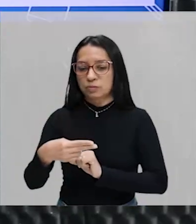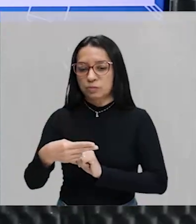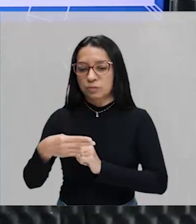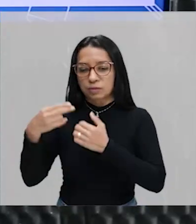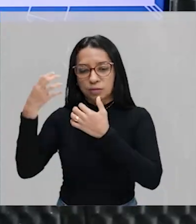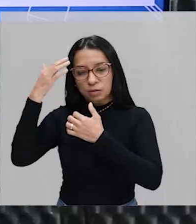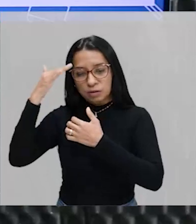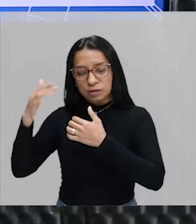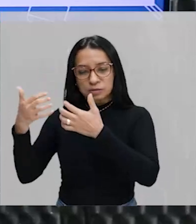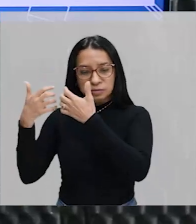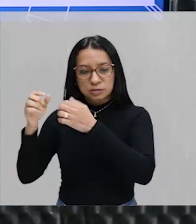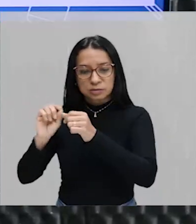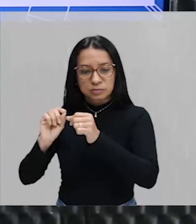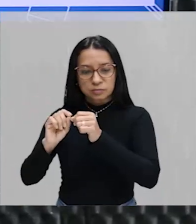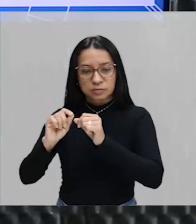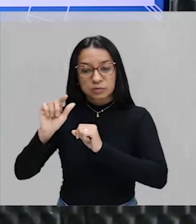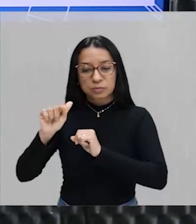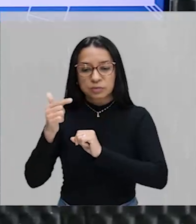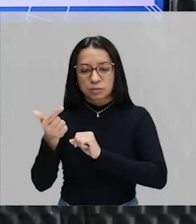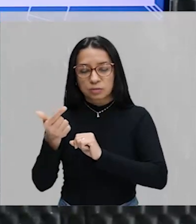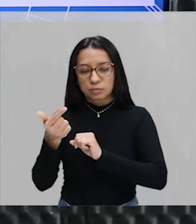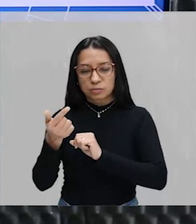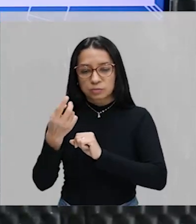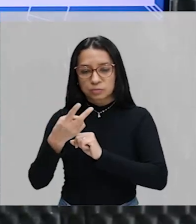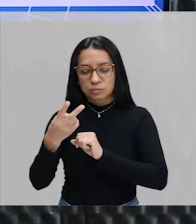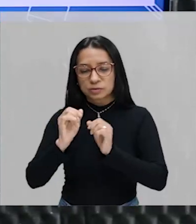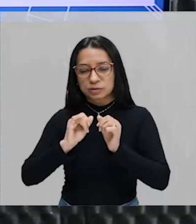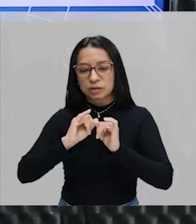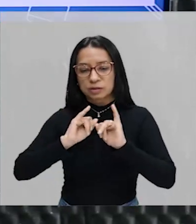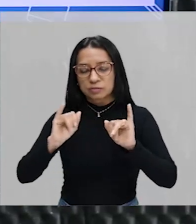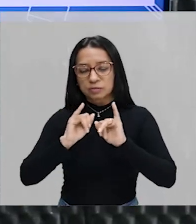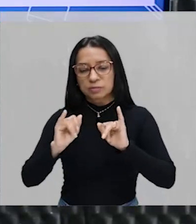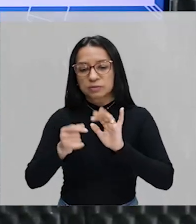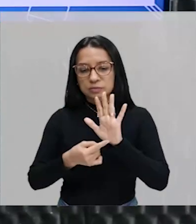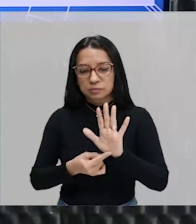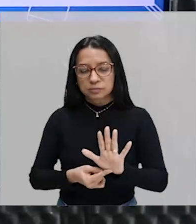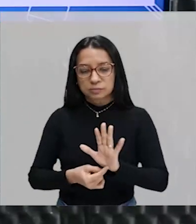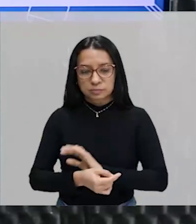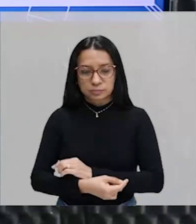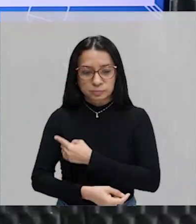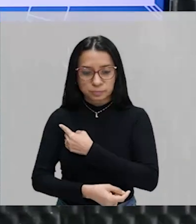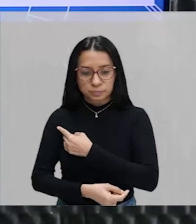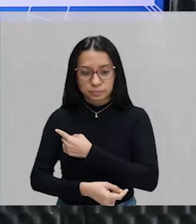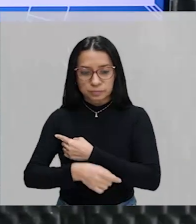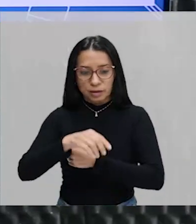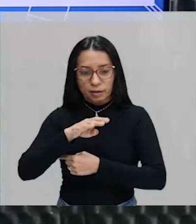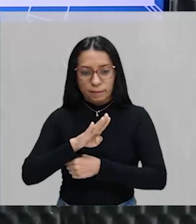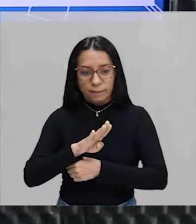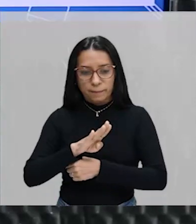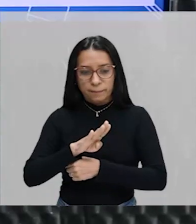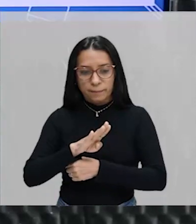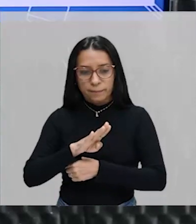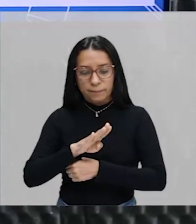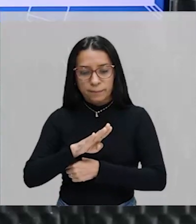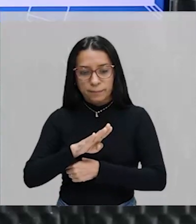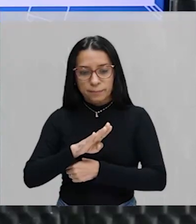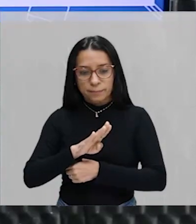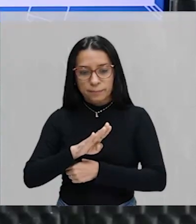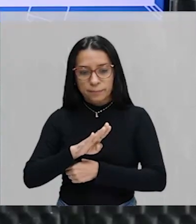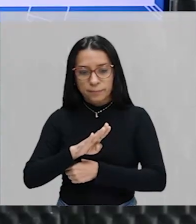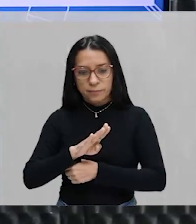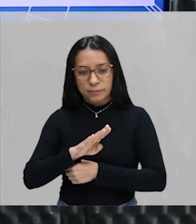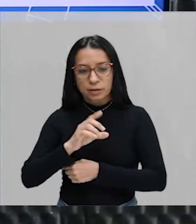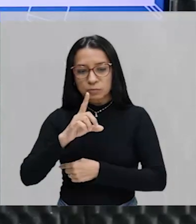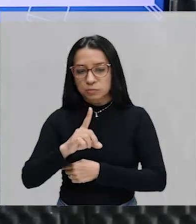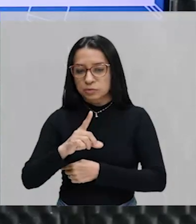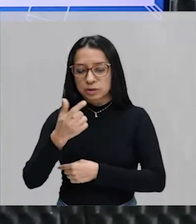dadas, tá? Vou até já aqui mostrar tudinho. B inter X é C, F, ou seja, né, o D não está em